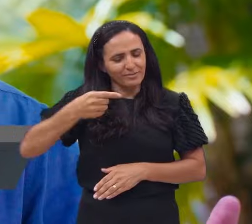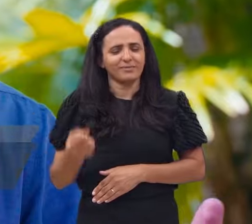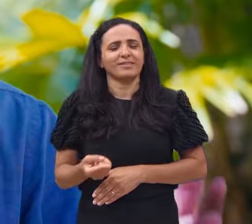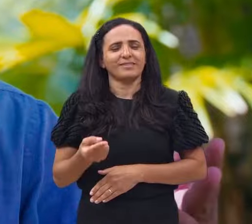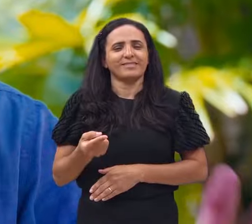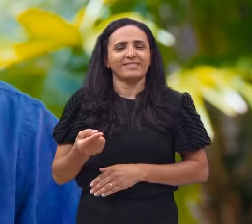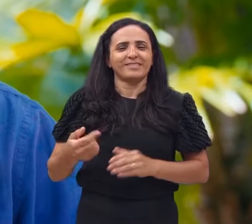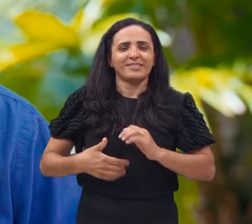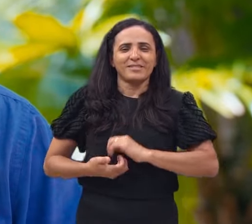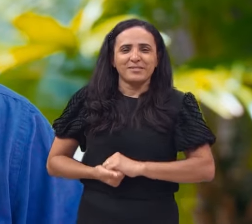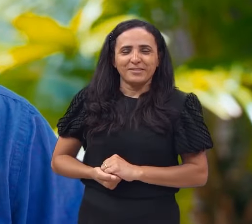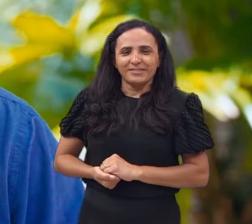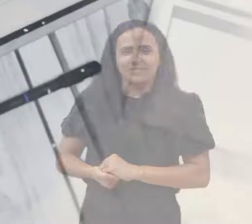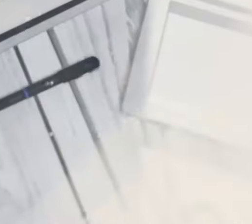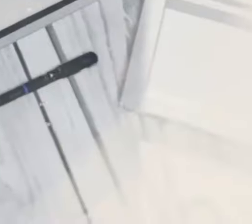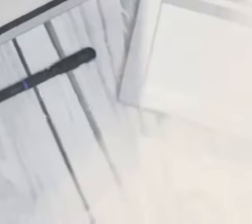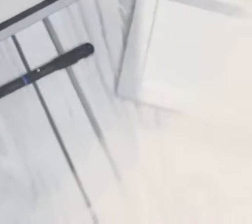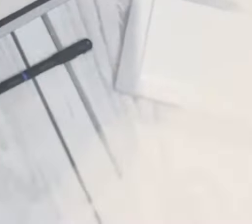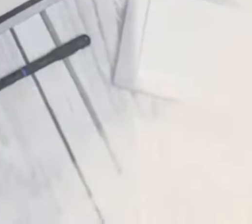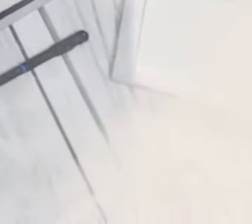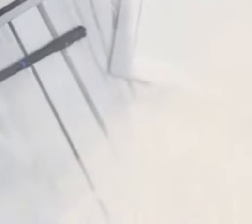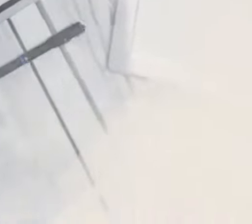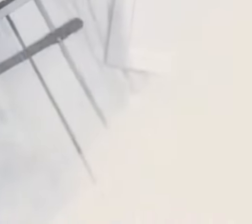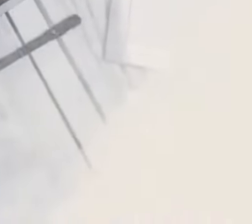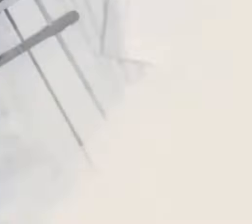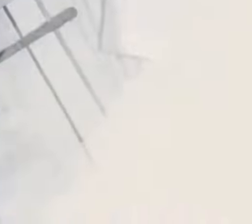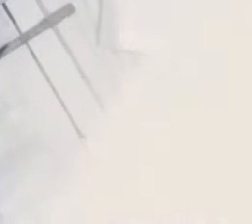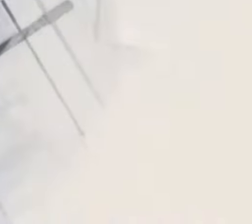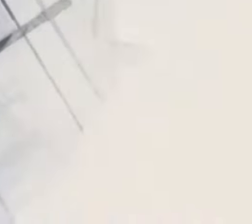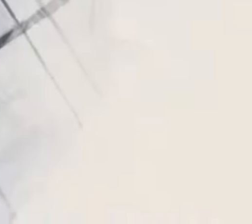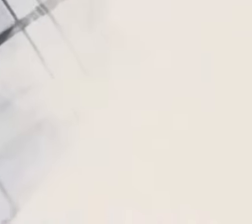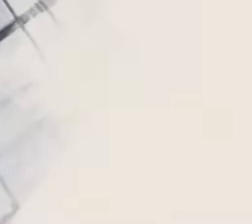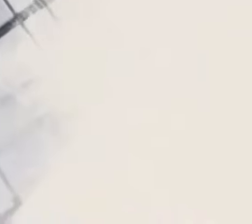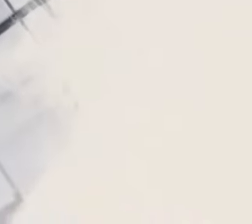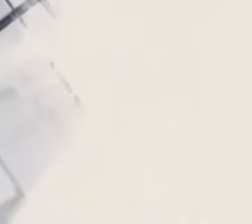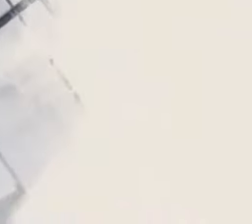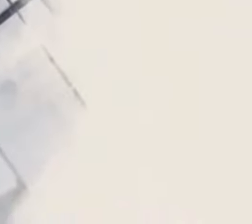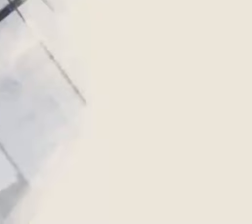Até a próxima, se Deus quiser. Amém.